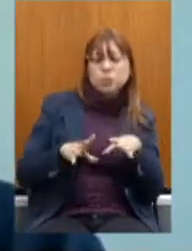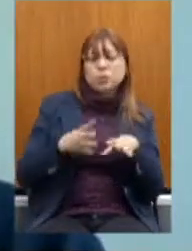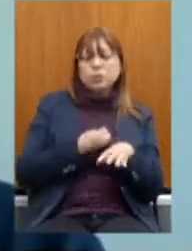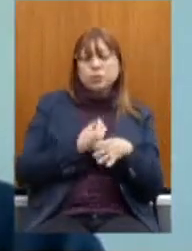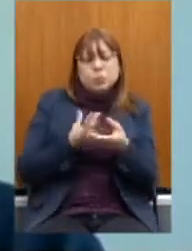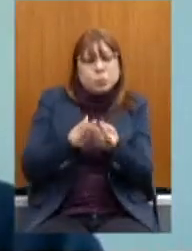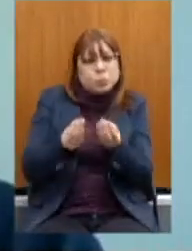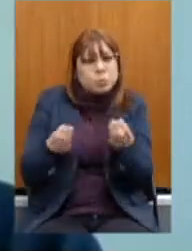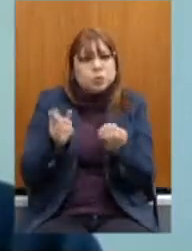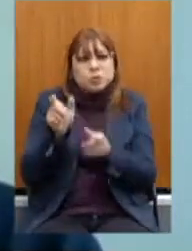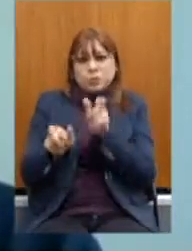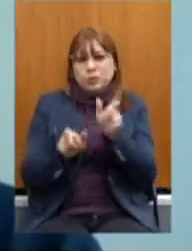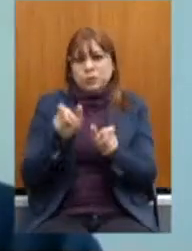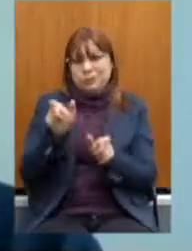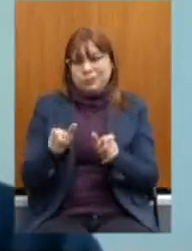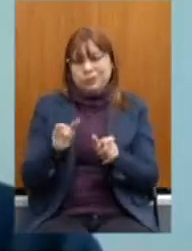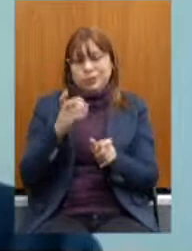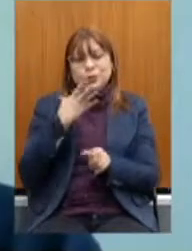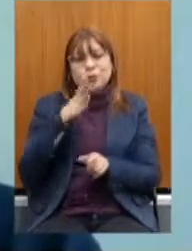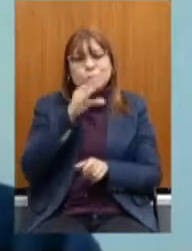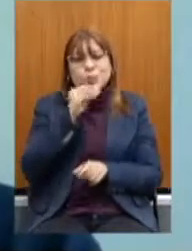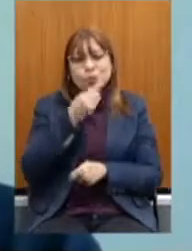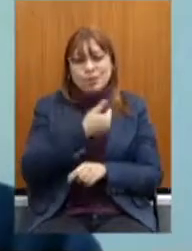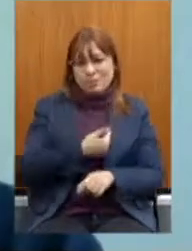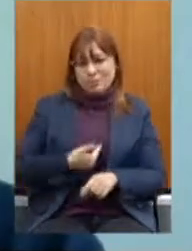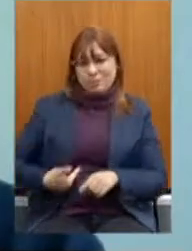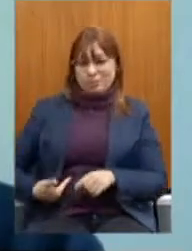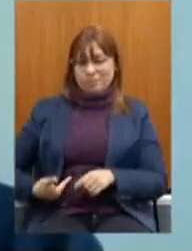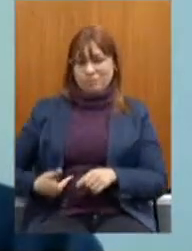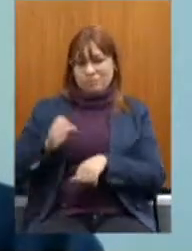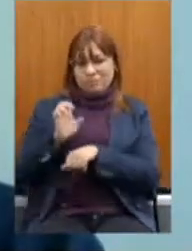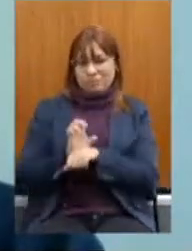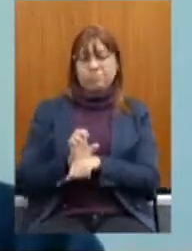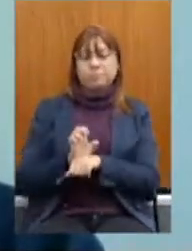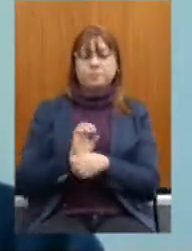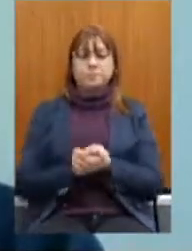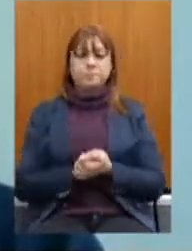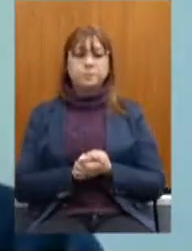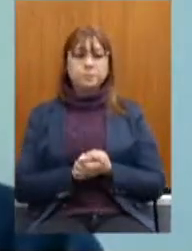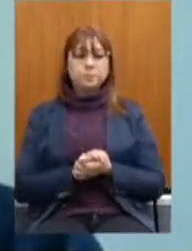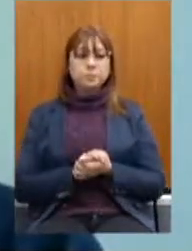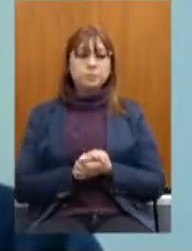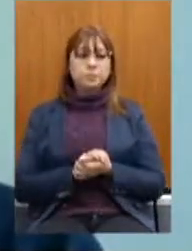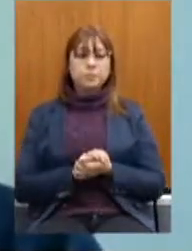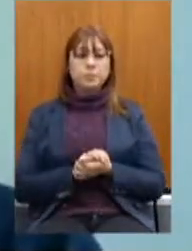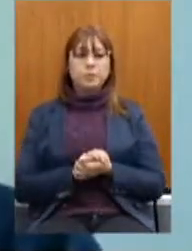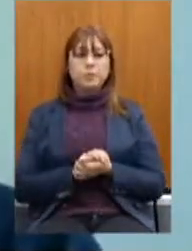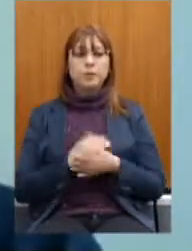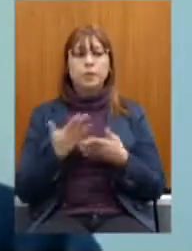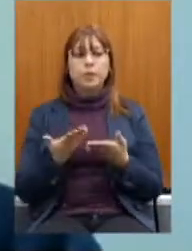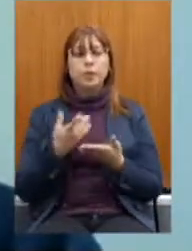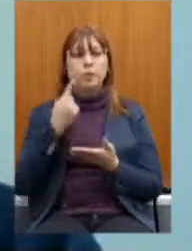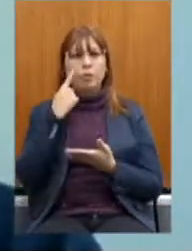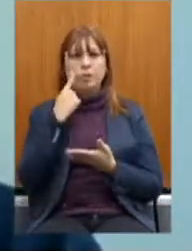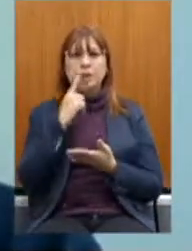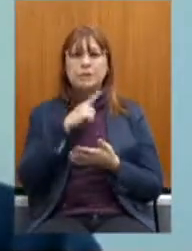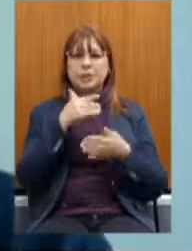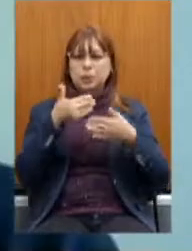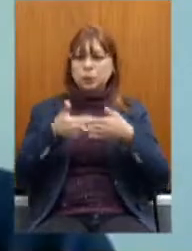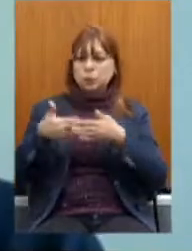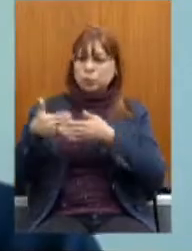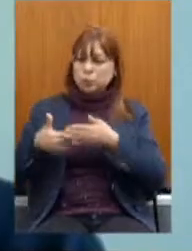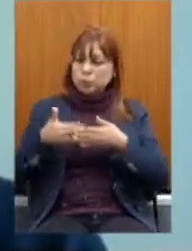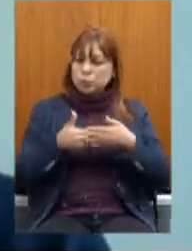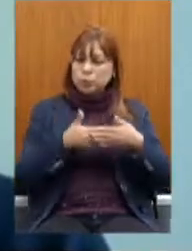Uma vez que a gente Tenta Relatar Aqui Os descontos Que vão Passar a se vigorar